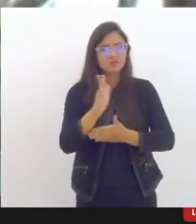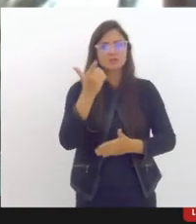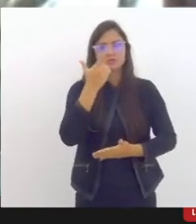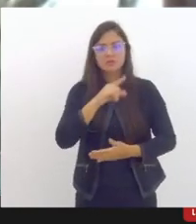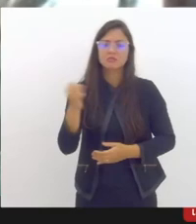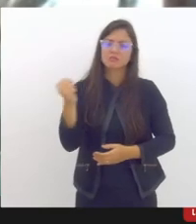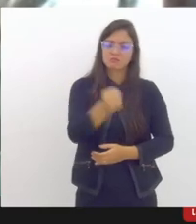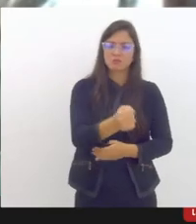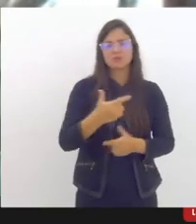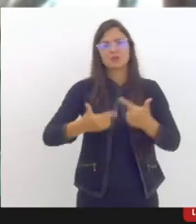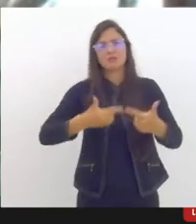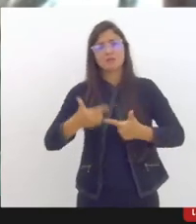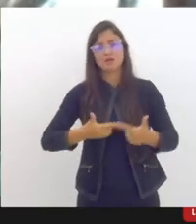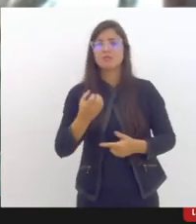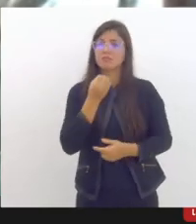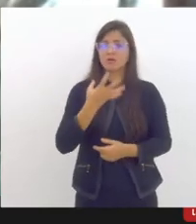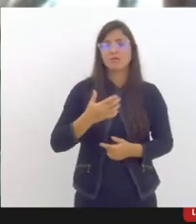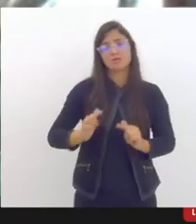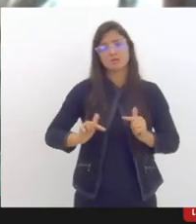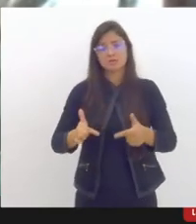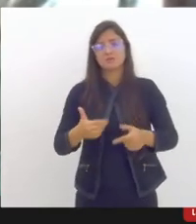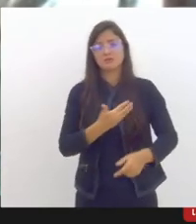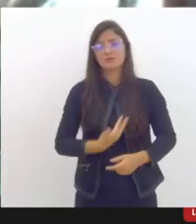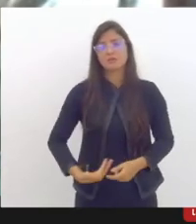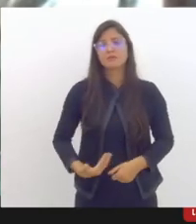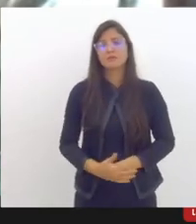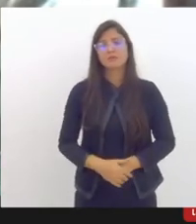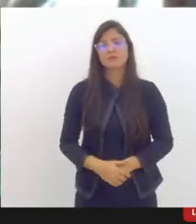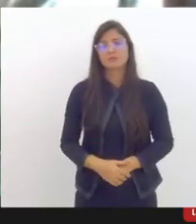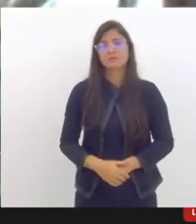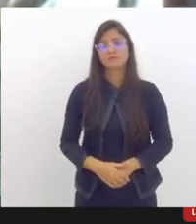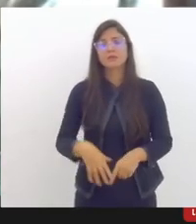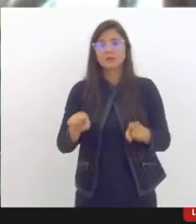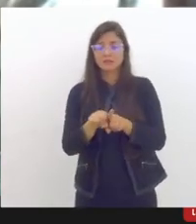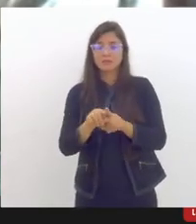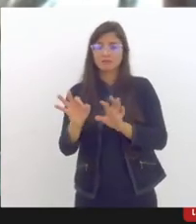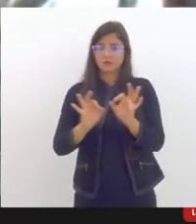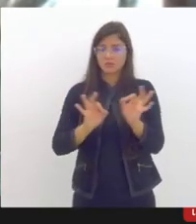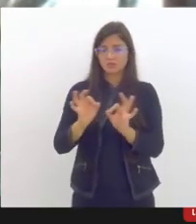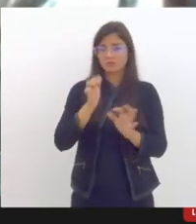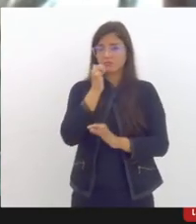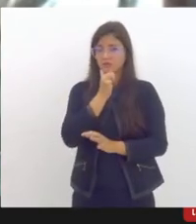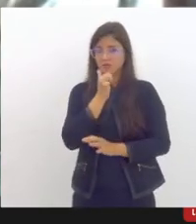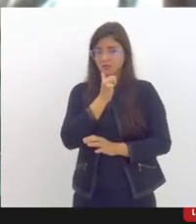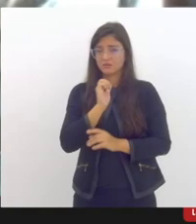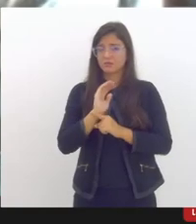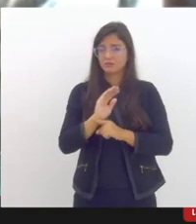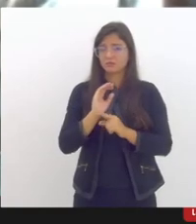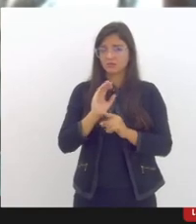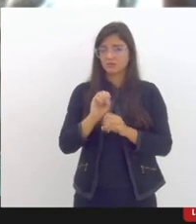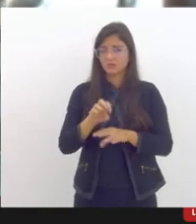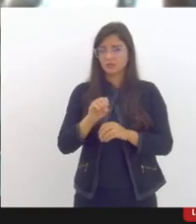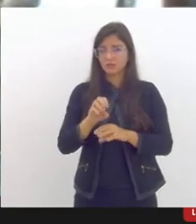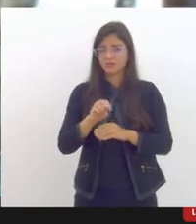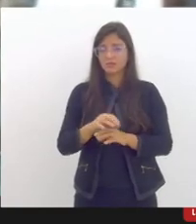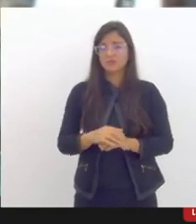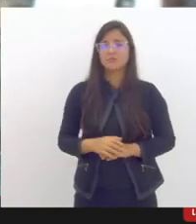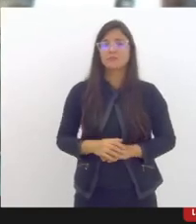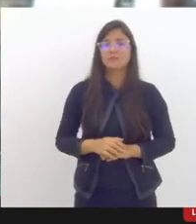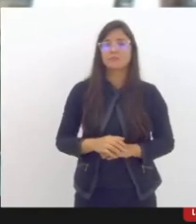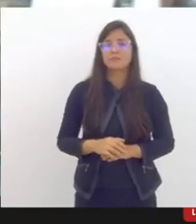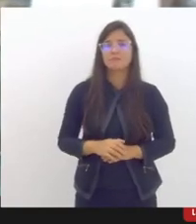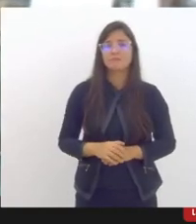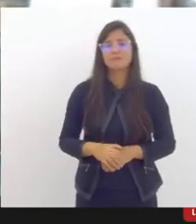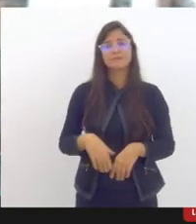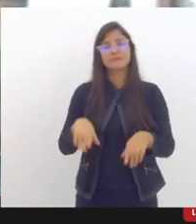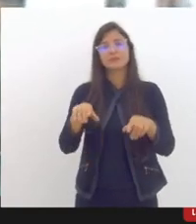governos ainda na especificidade do projeto Mulheres Apoio da Educação o CRES Rio de Janeiro por meio de sua comissão de educação